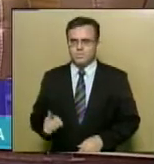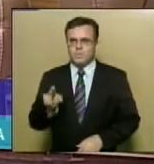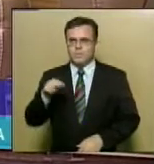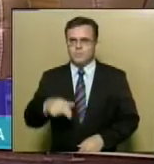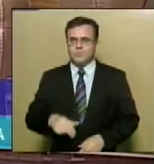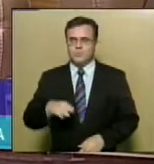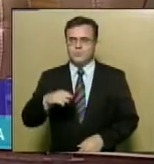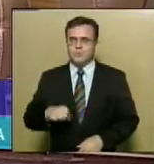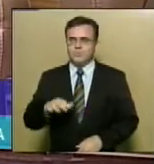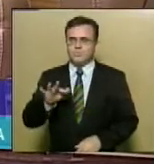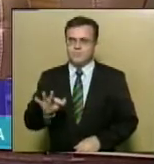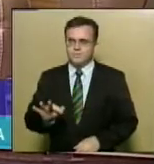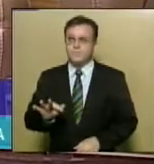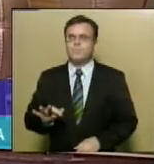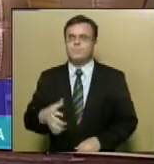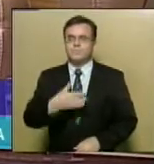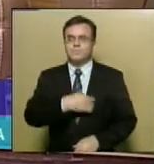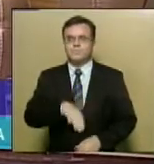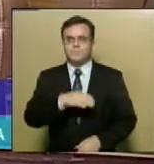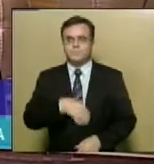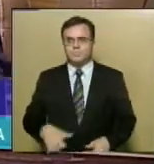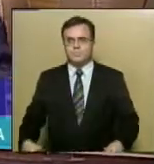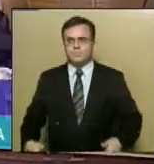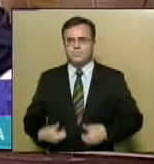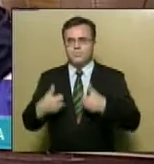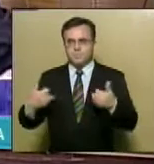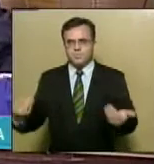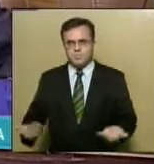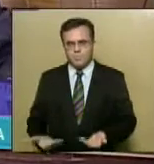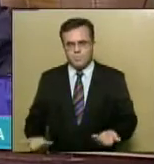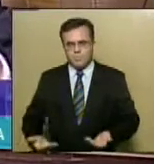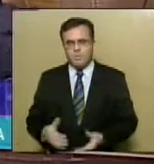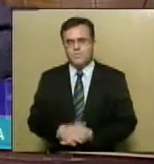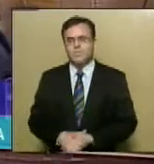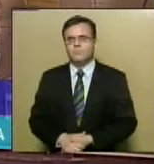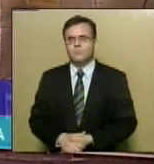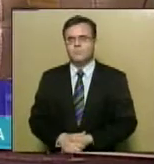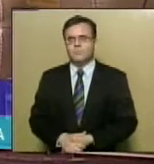Sergipe Bahia, pelo transcurso seu aniversário no dia de hoje.